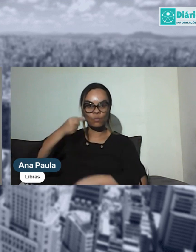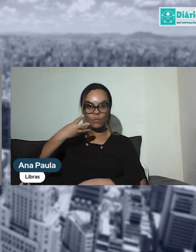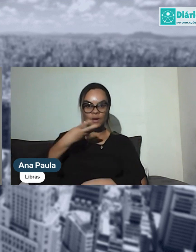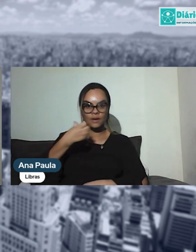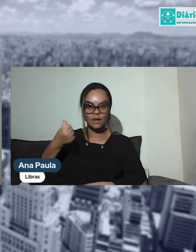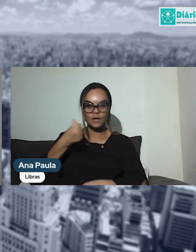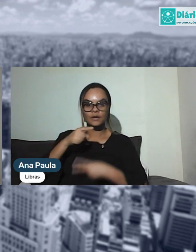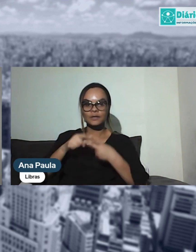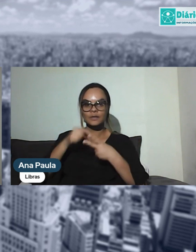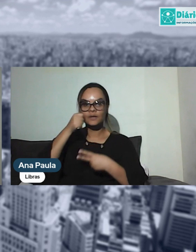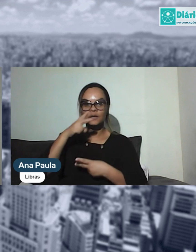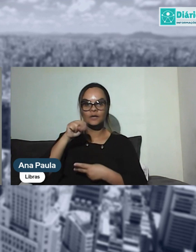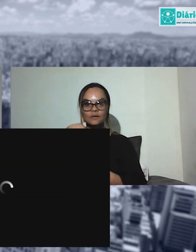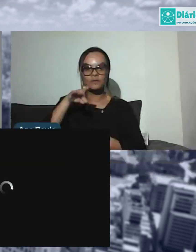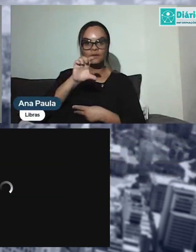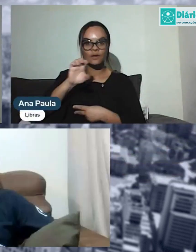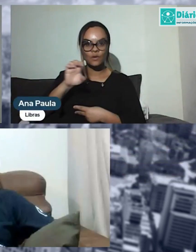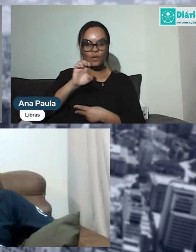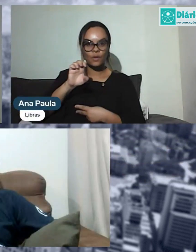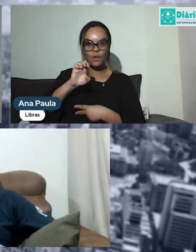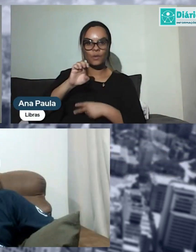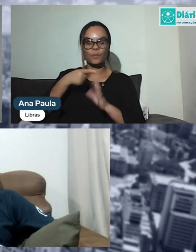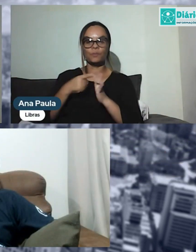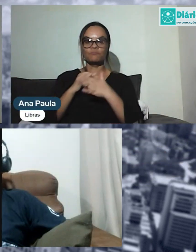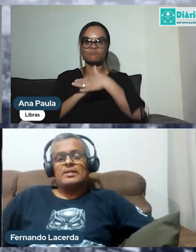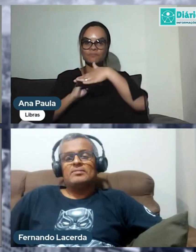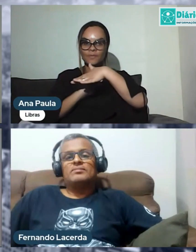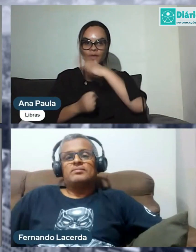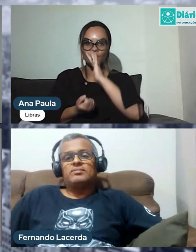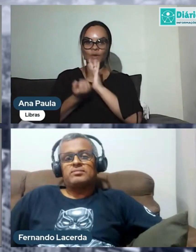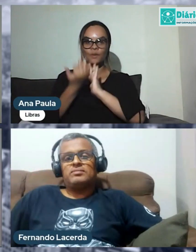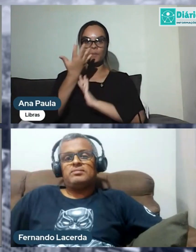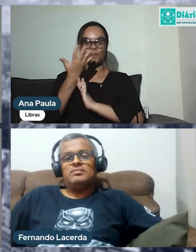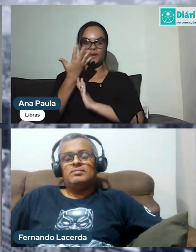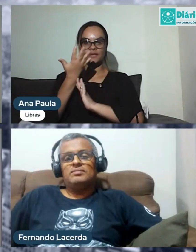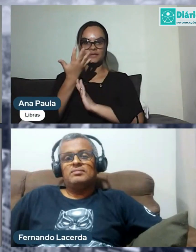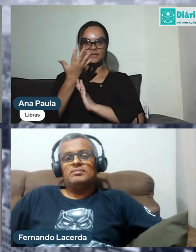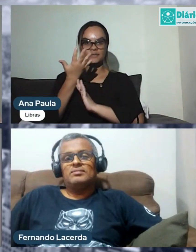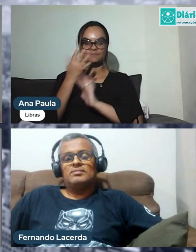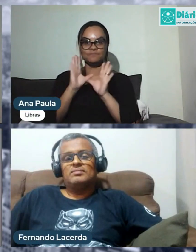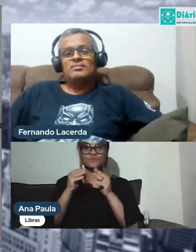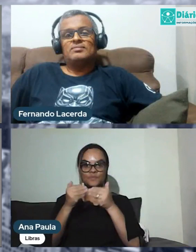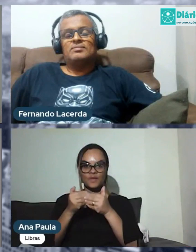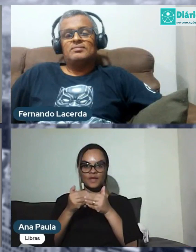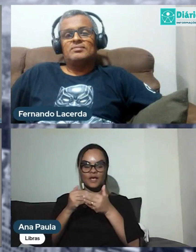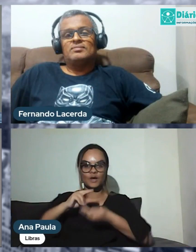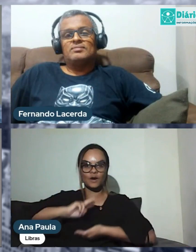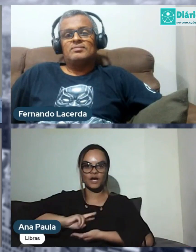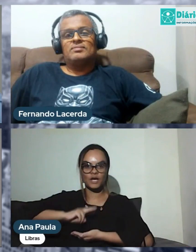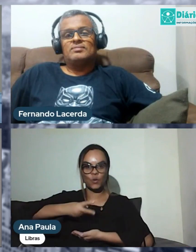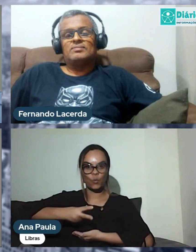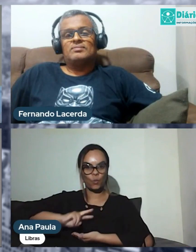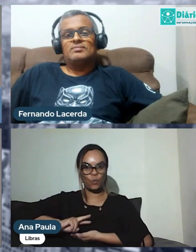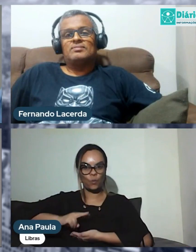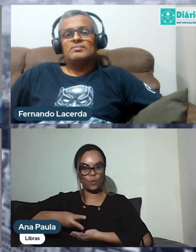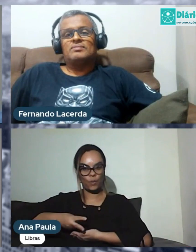a Luciane de Lima, fundadora, uma das fundadoras da Liga dos Transplantados que